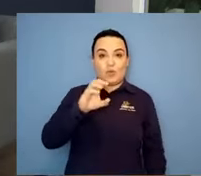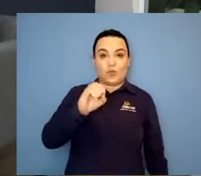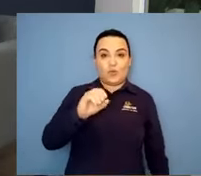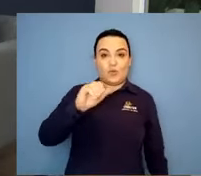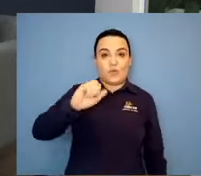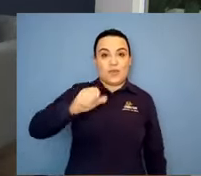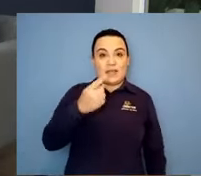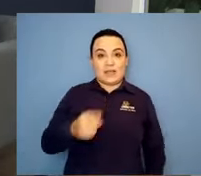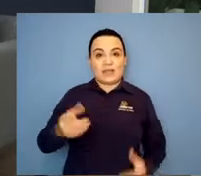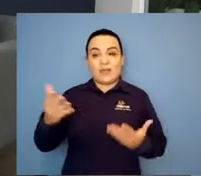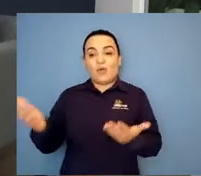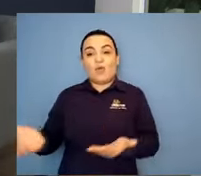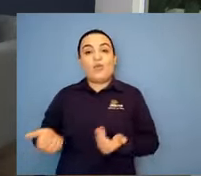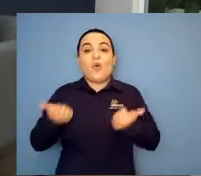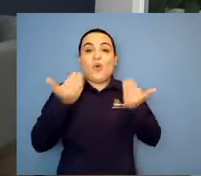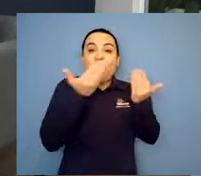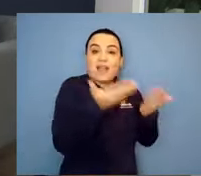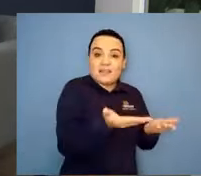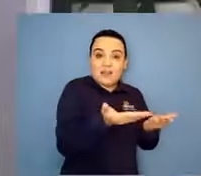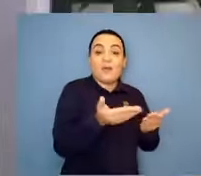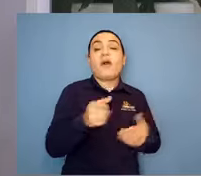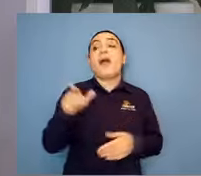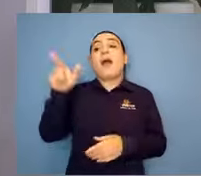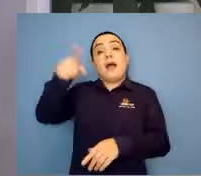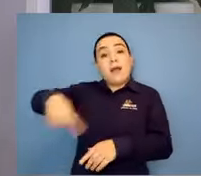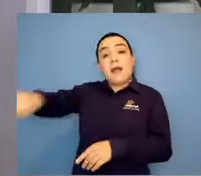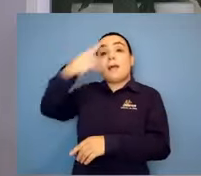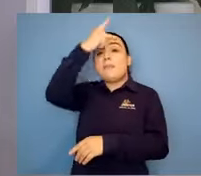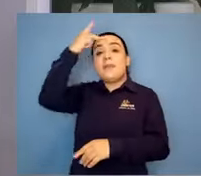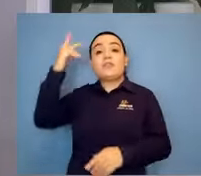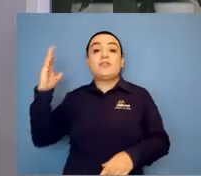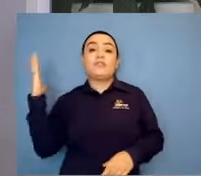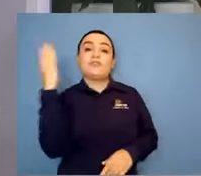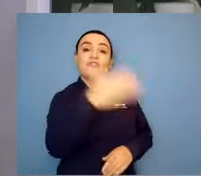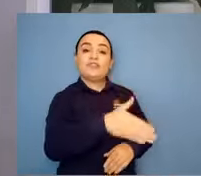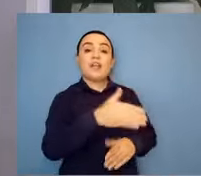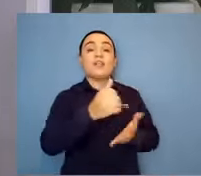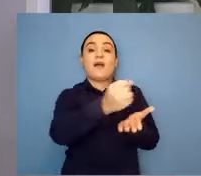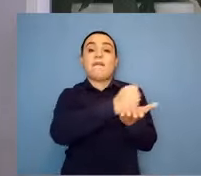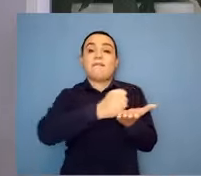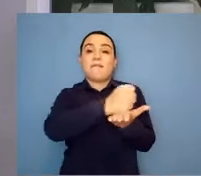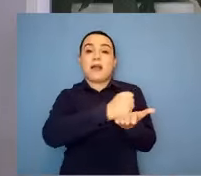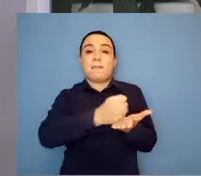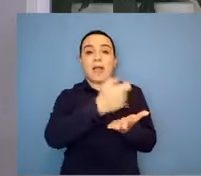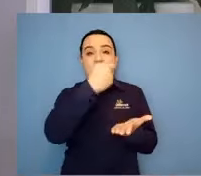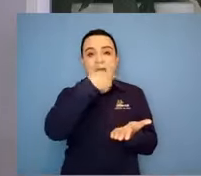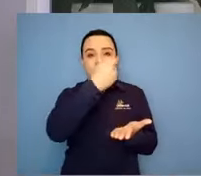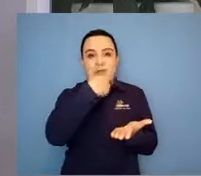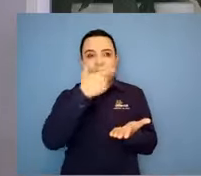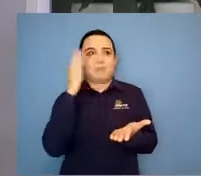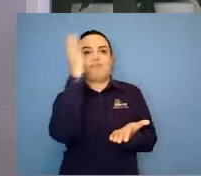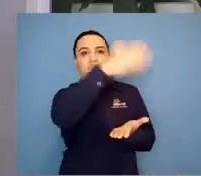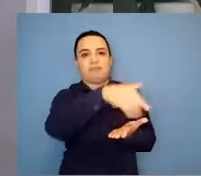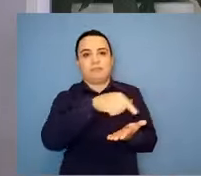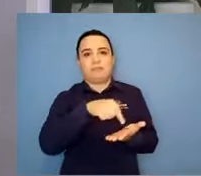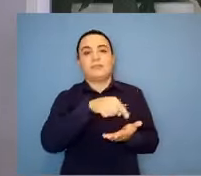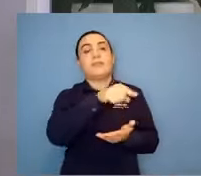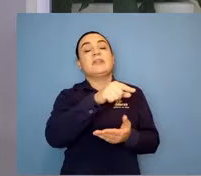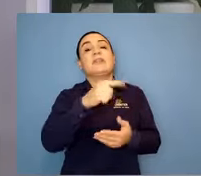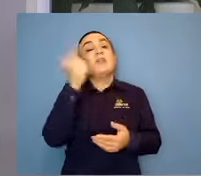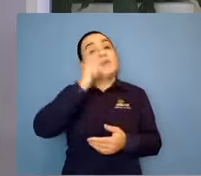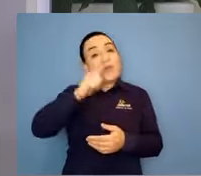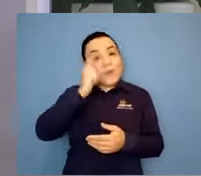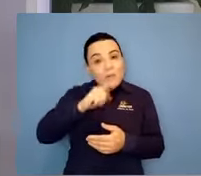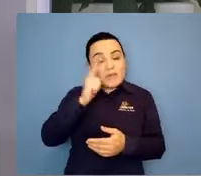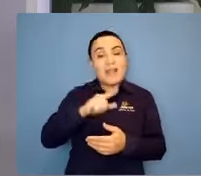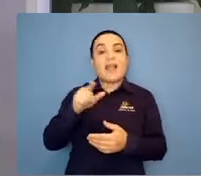da dor, né? Porque você está usando para ajudar. Então, você sublima essa dor